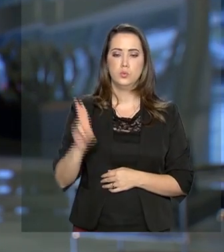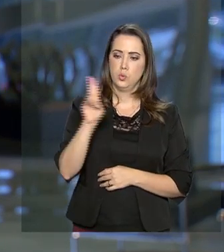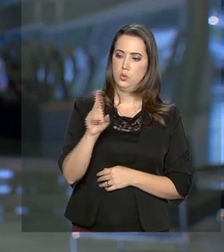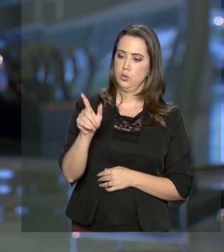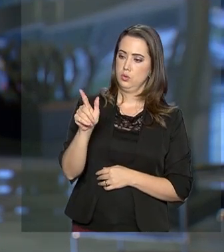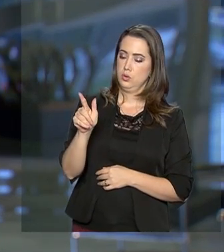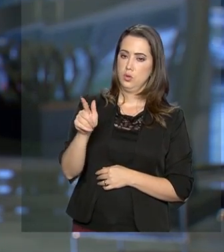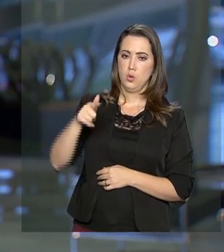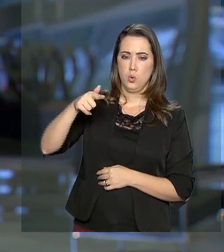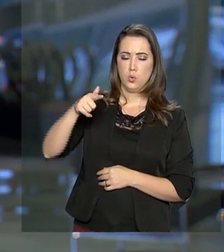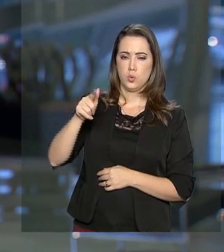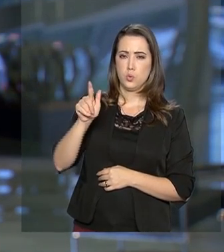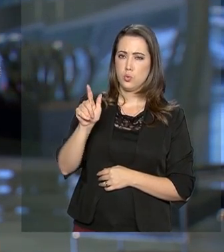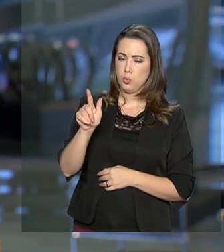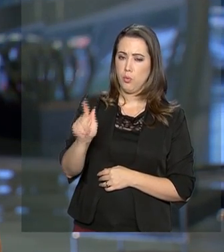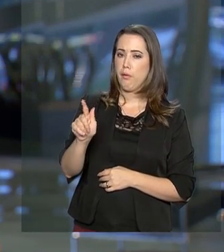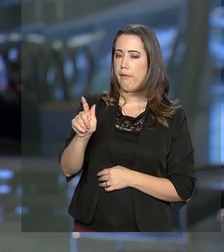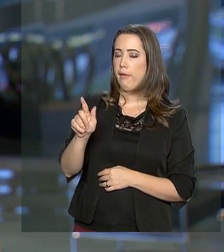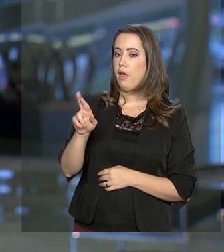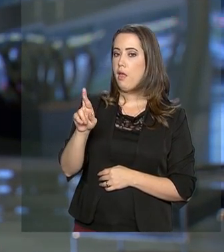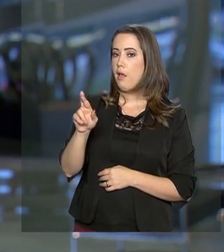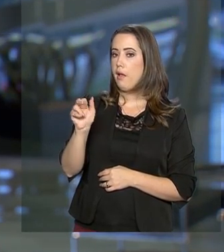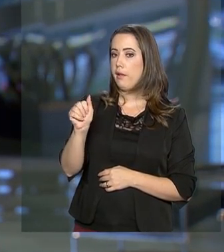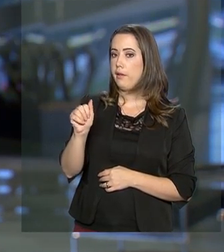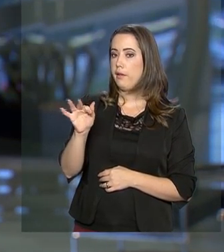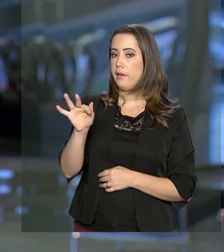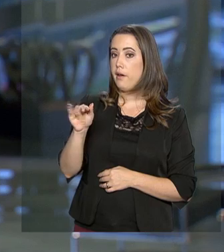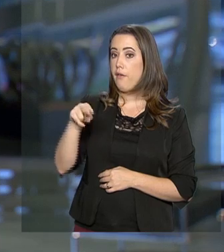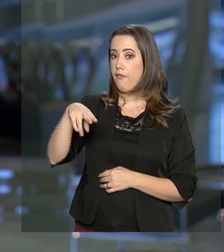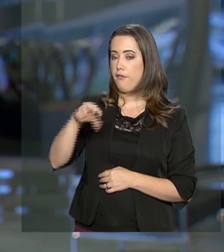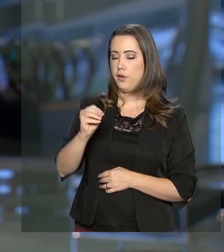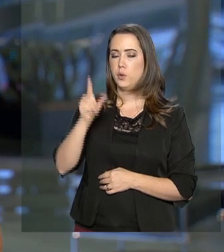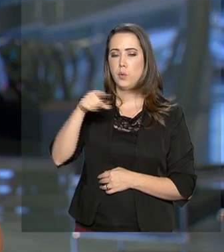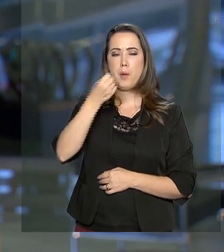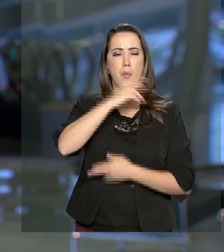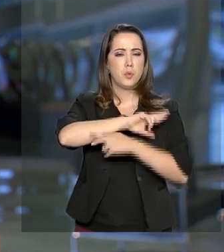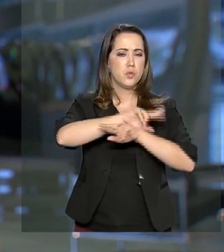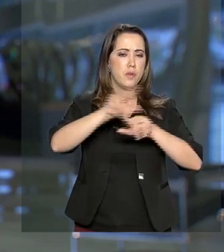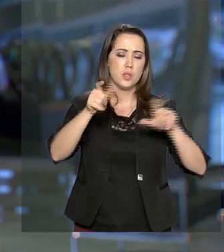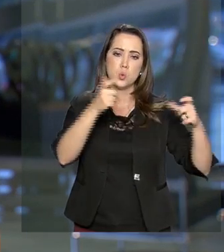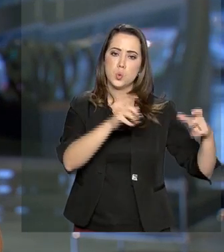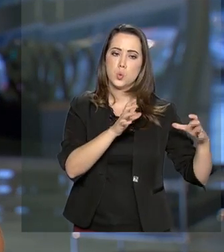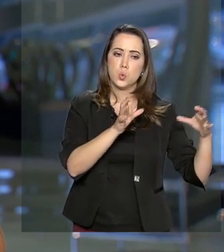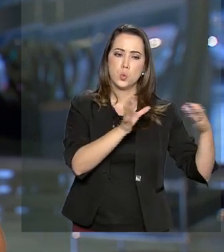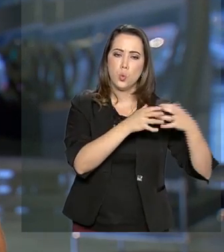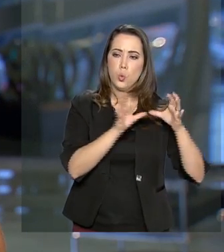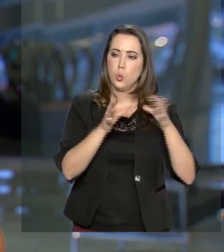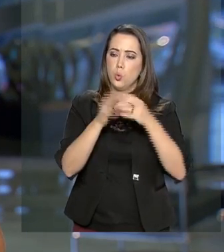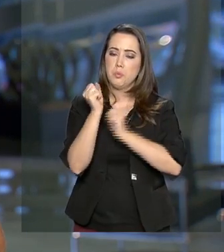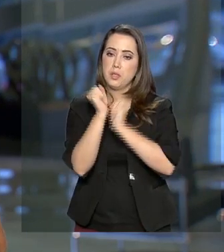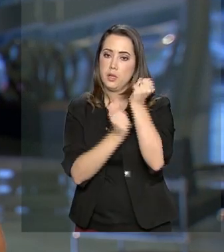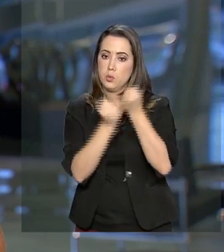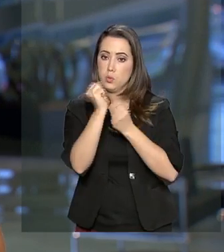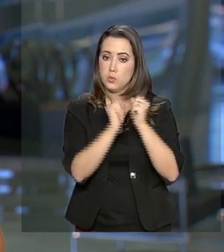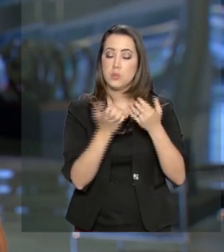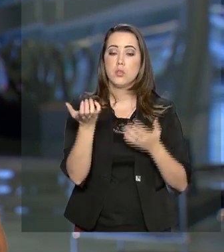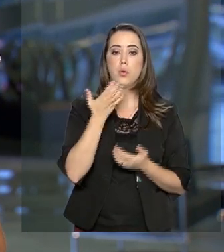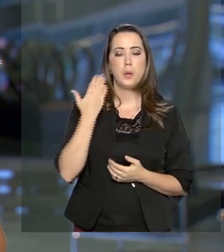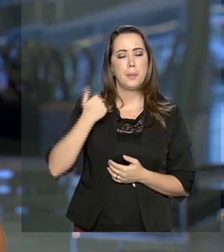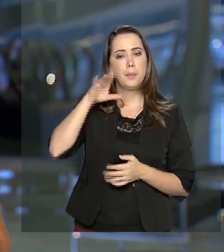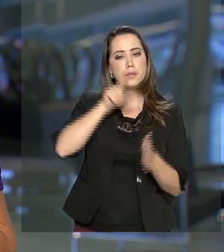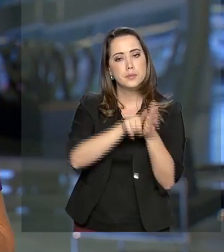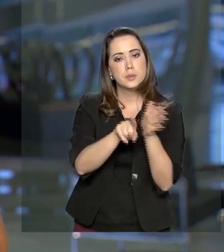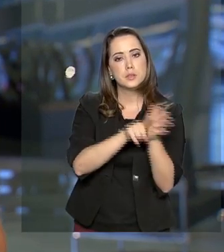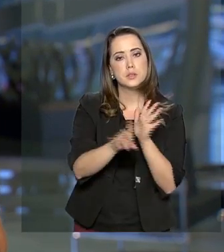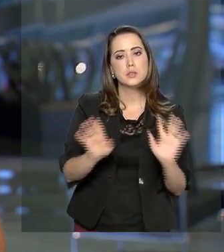material promete revolucionar a indústria de diversos segmentos. Por isso, o governo federal quer incentivar a pesquisa, a